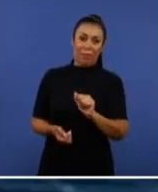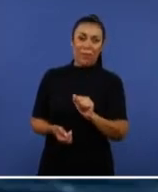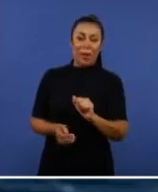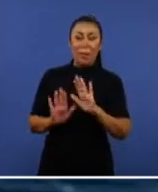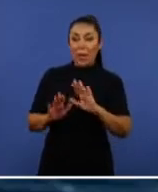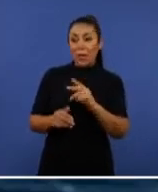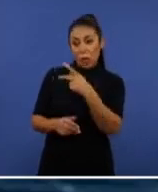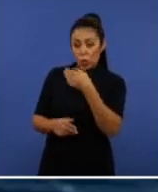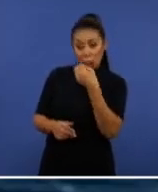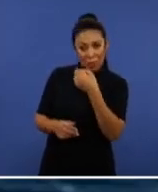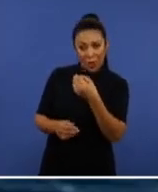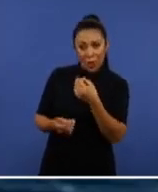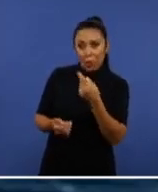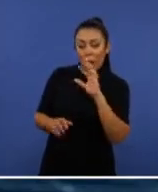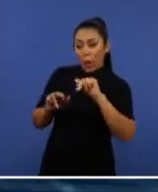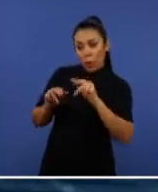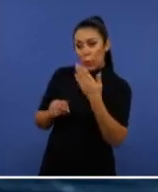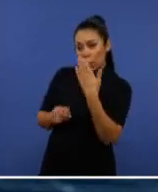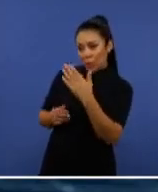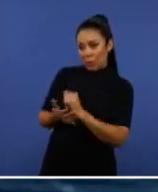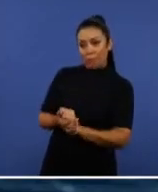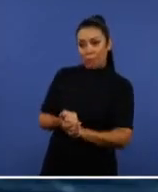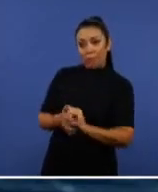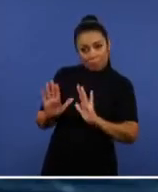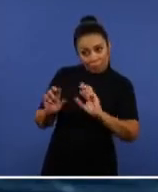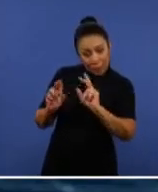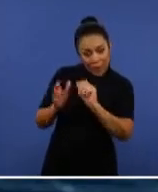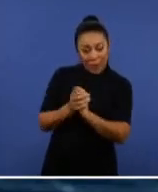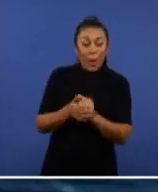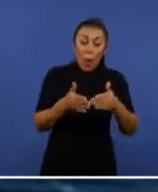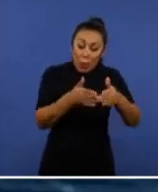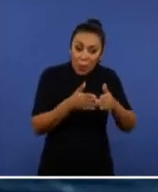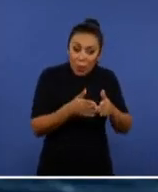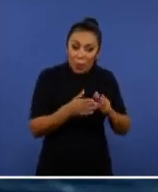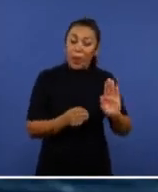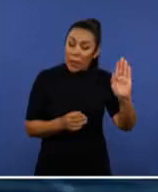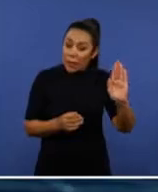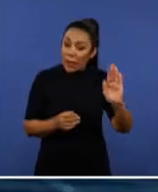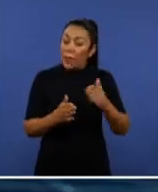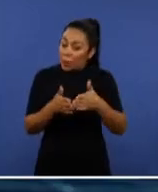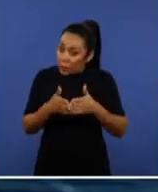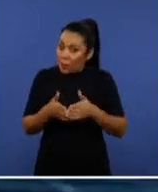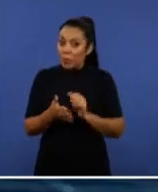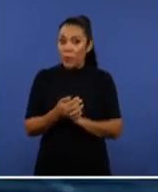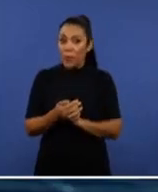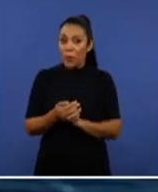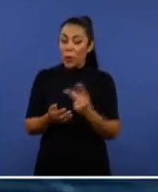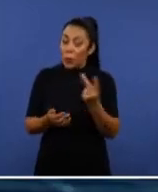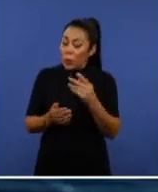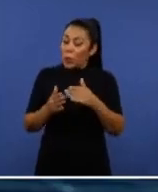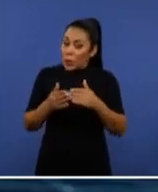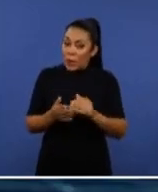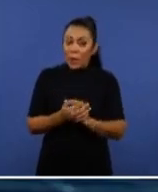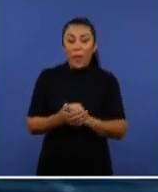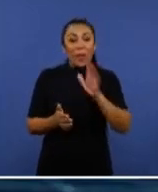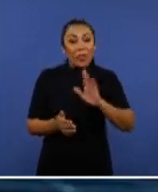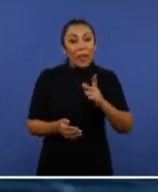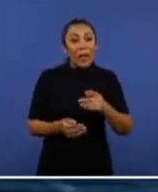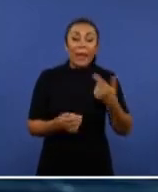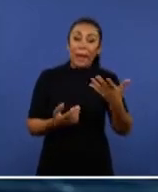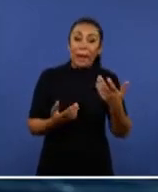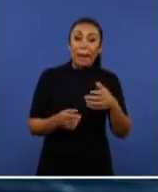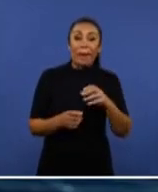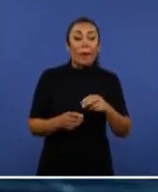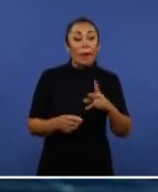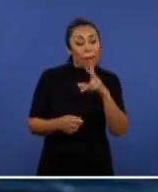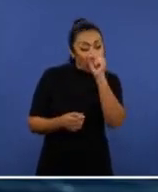a tua opinião. Não pedi a tua opinião. Olha só, está apelando. candidatos, por favor. Por favor, candidato Ciro. Por favor. Já está apelando. Já está